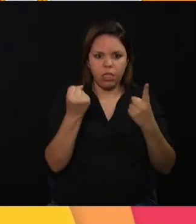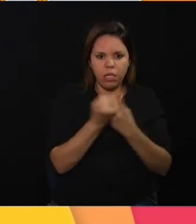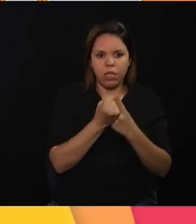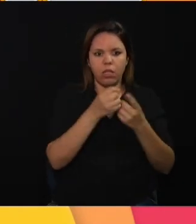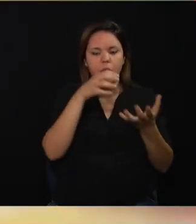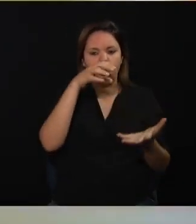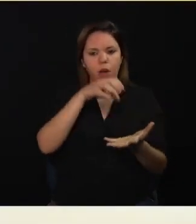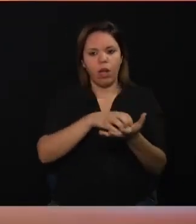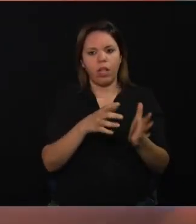Casa de Jesus.